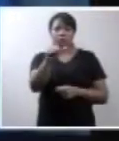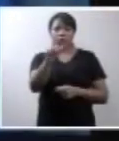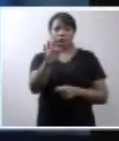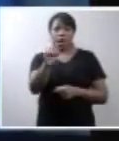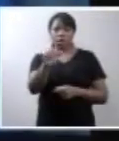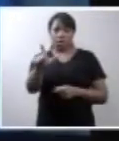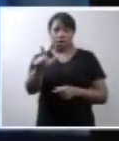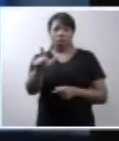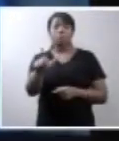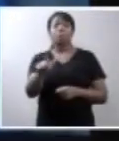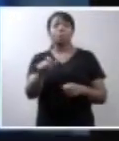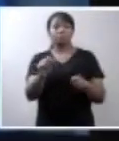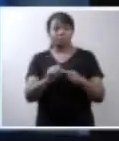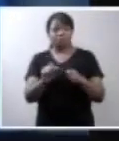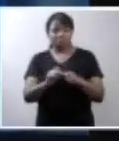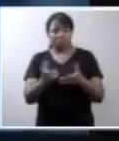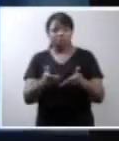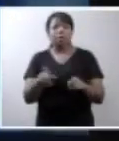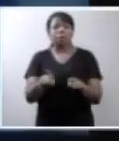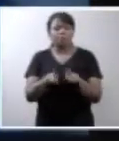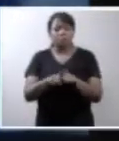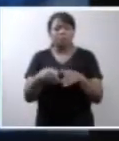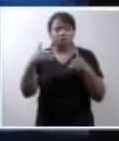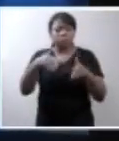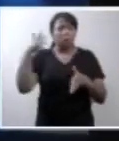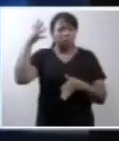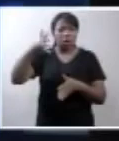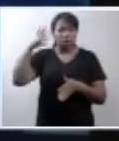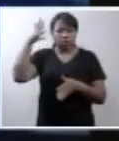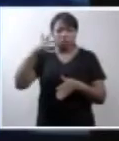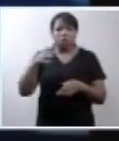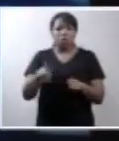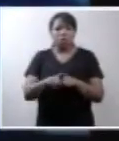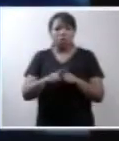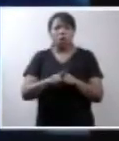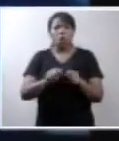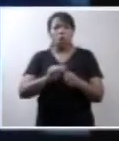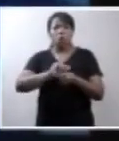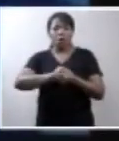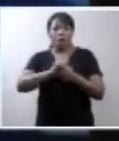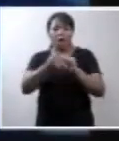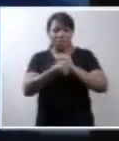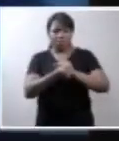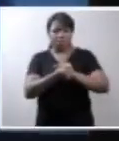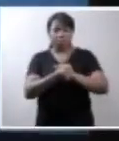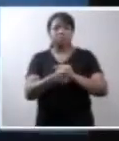foi pra Natal, e teve uma palestra de alimentação.